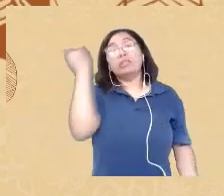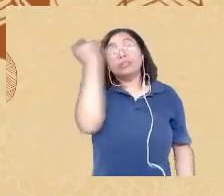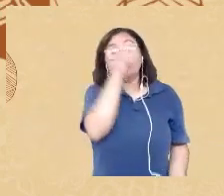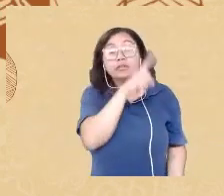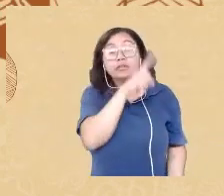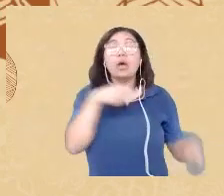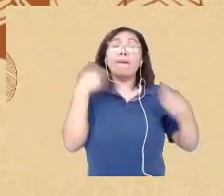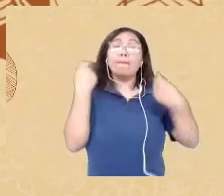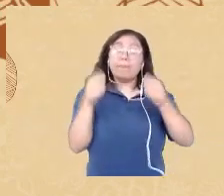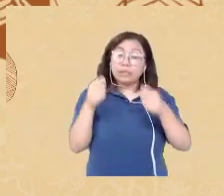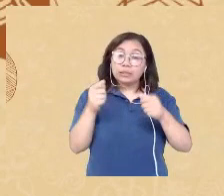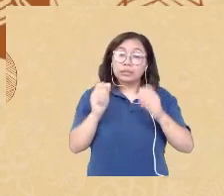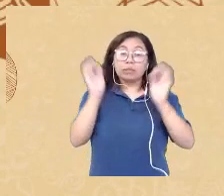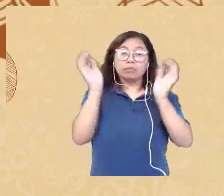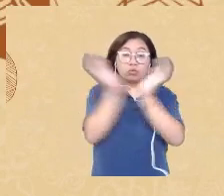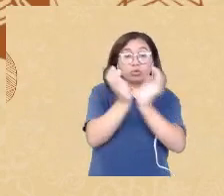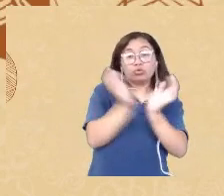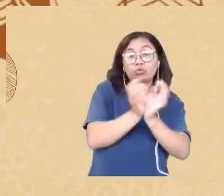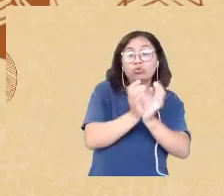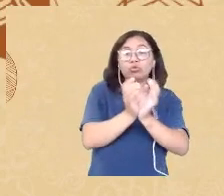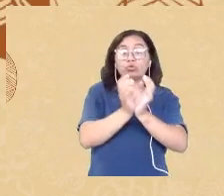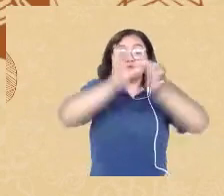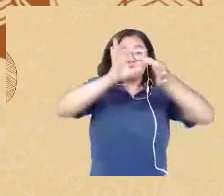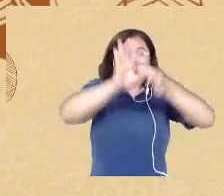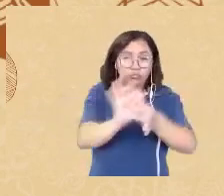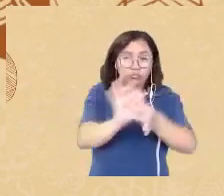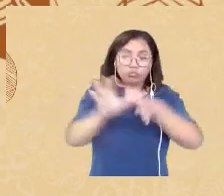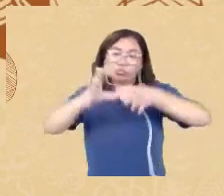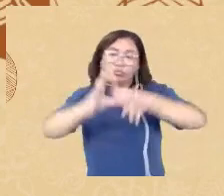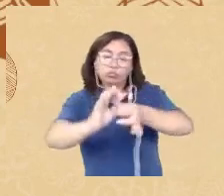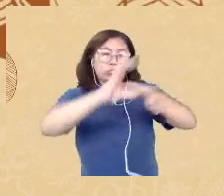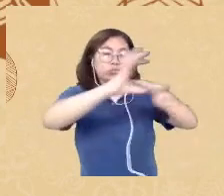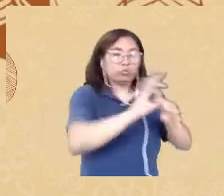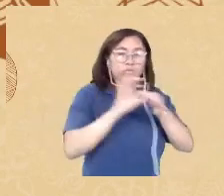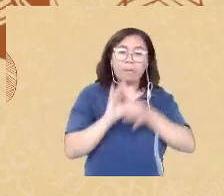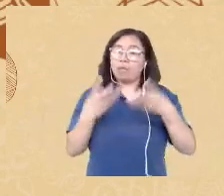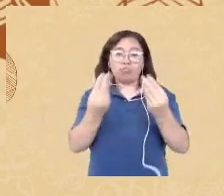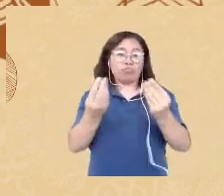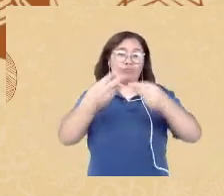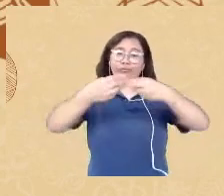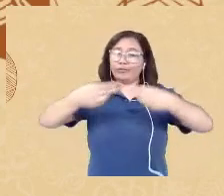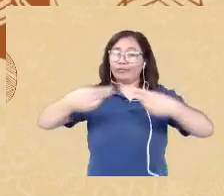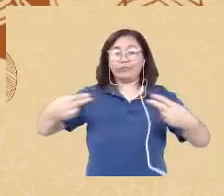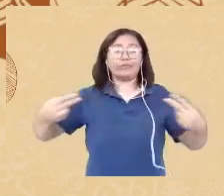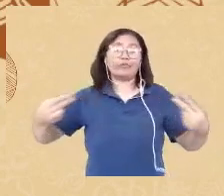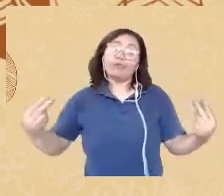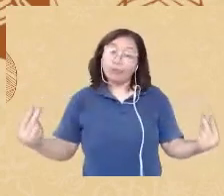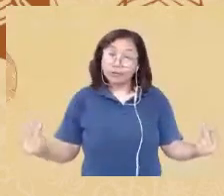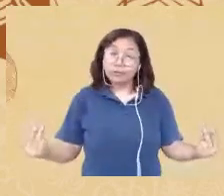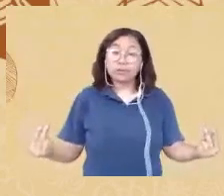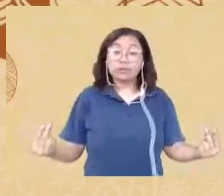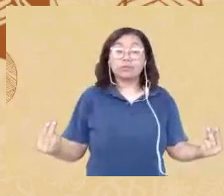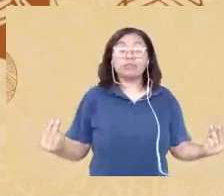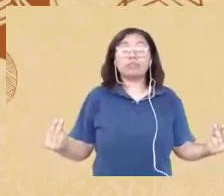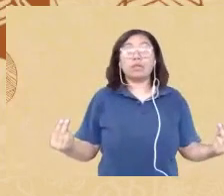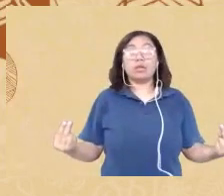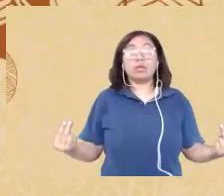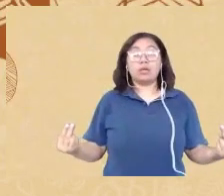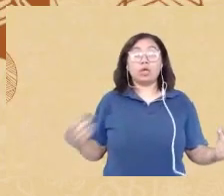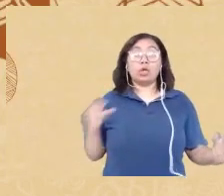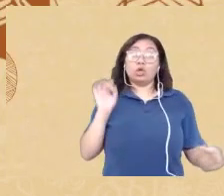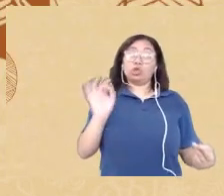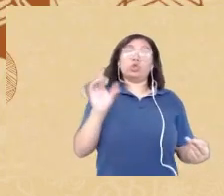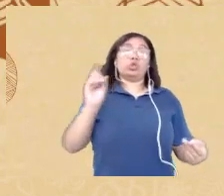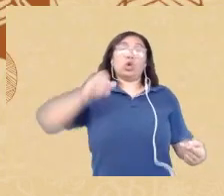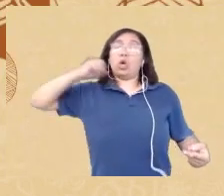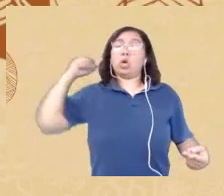e a gente precisa de uma série de outras coisas porque ativismo puro ele também adoece né ele deixa a gente em